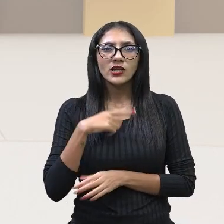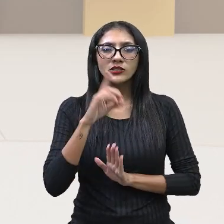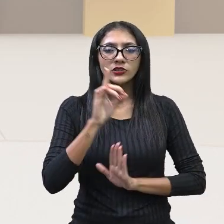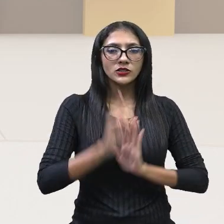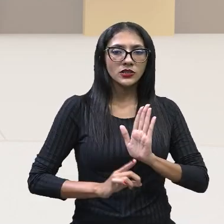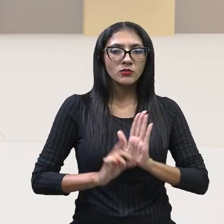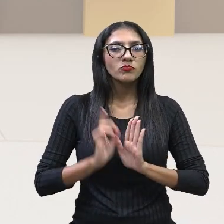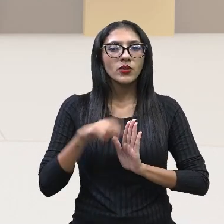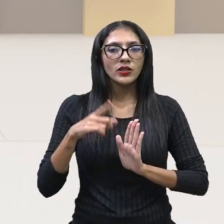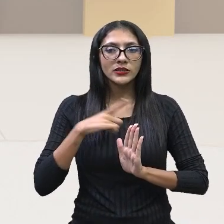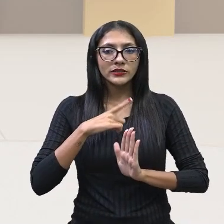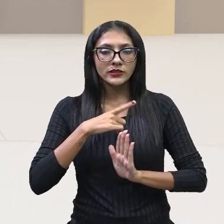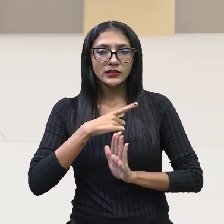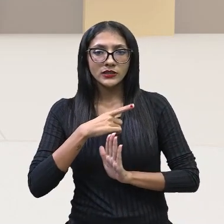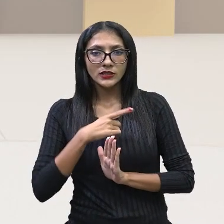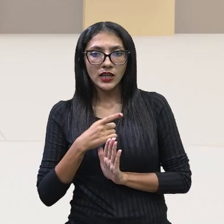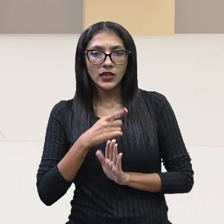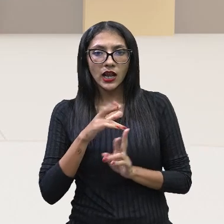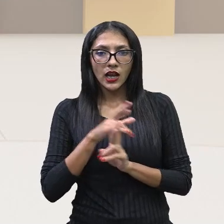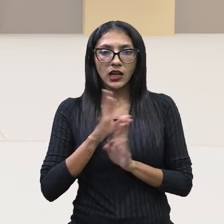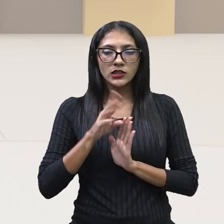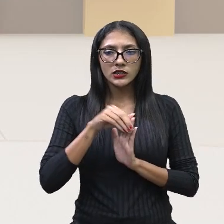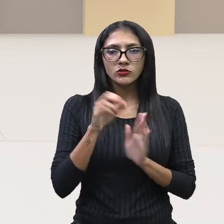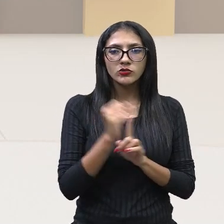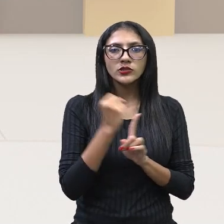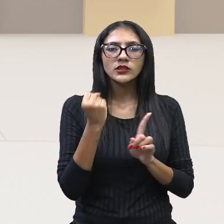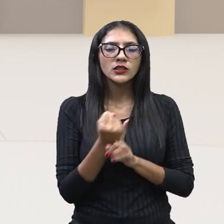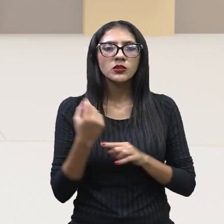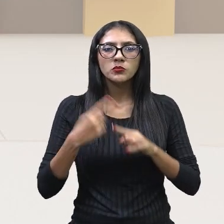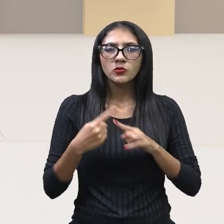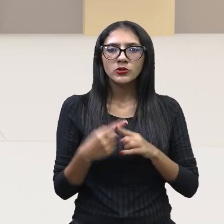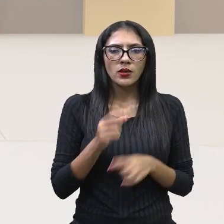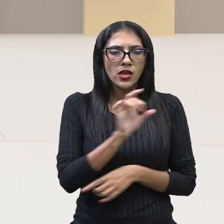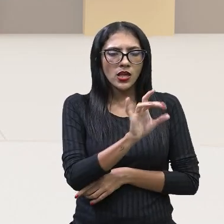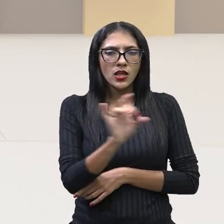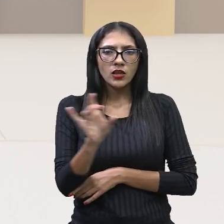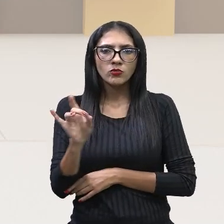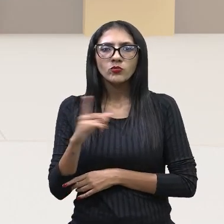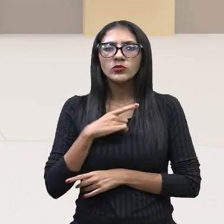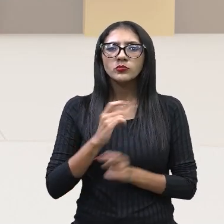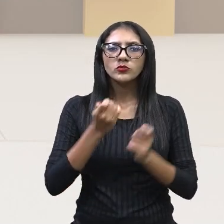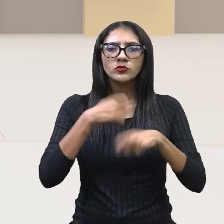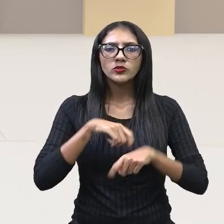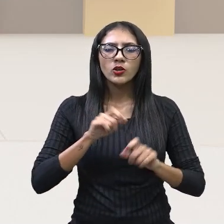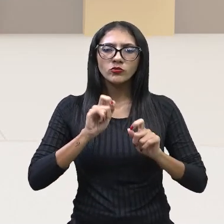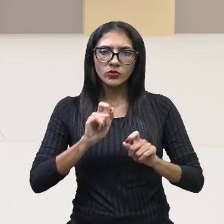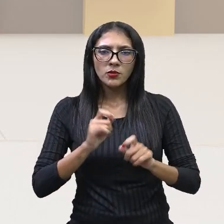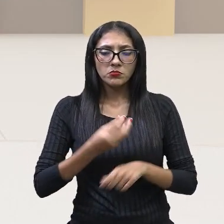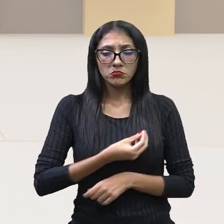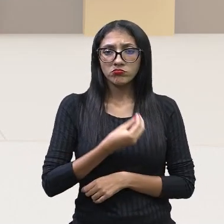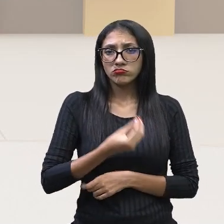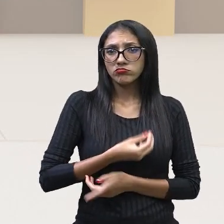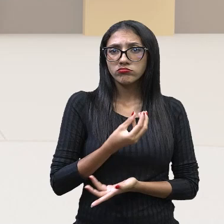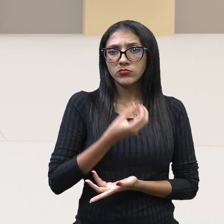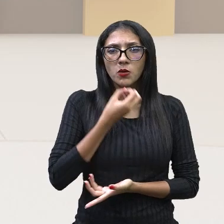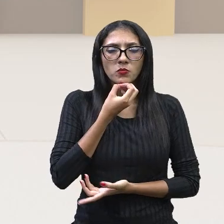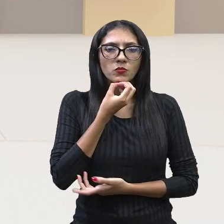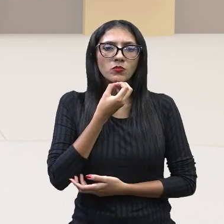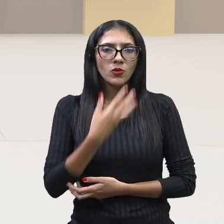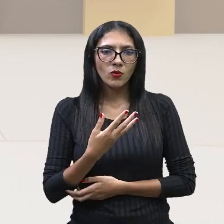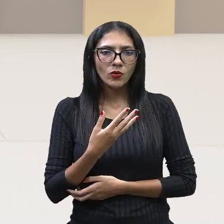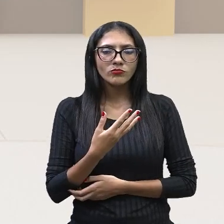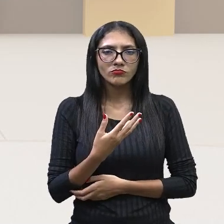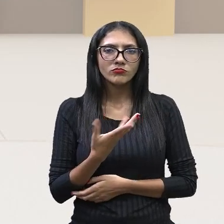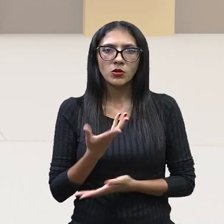existem para que cada um de nós tenha uma vida digna, uma vida